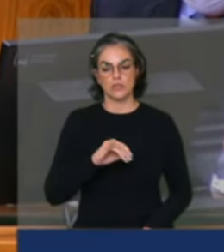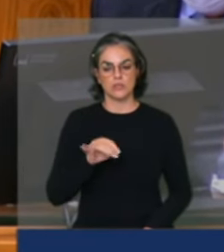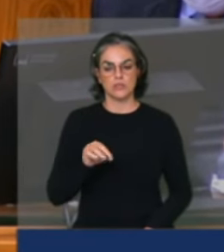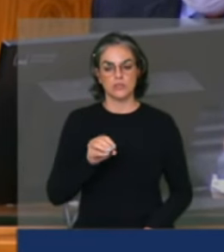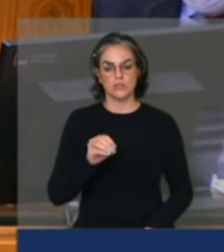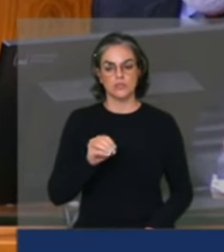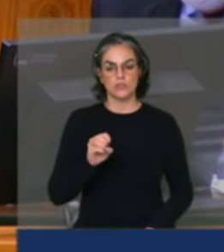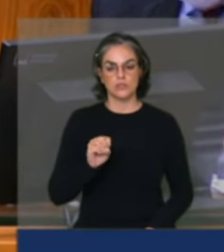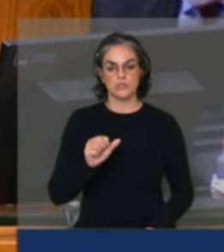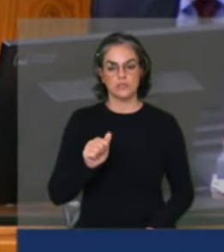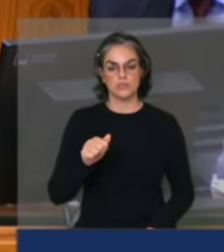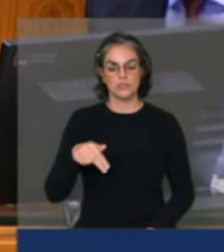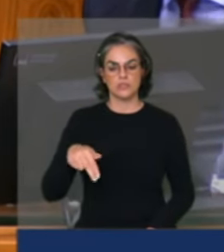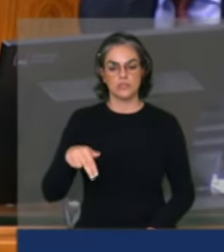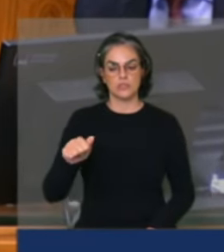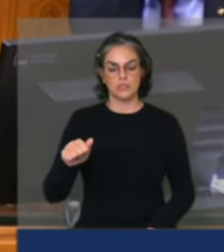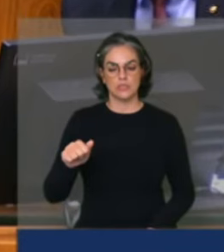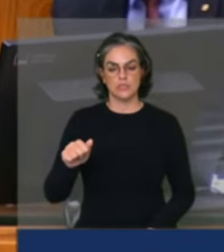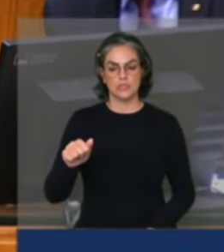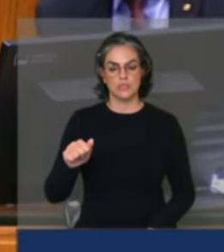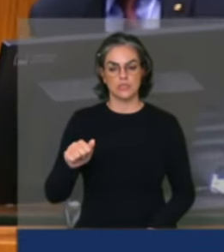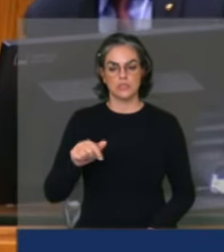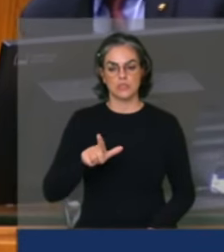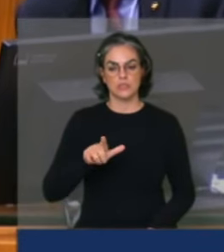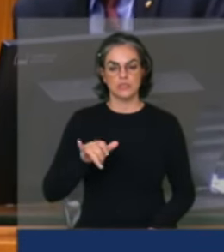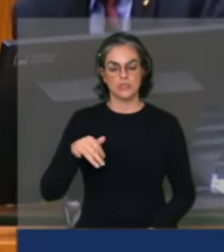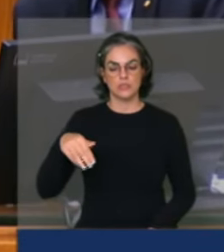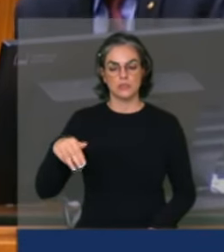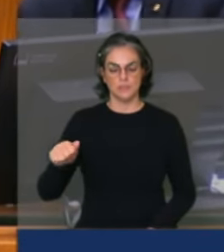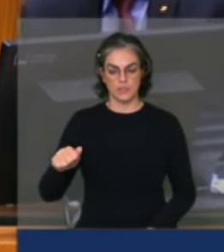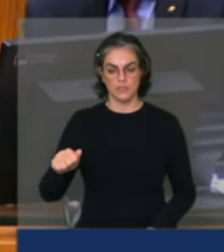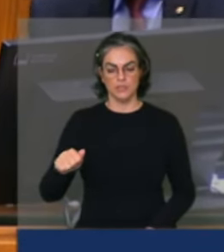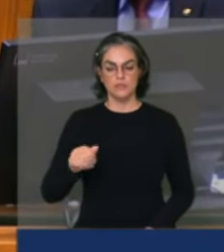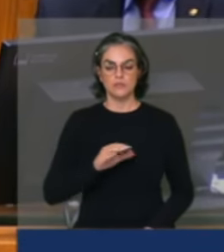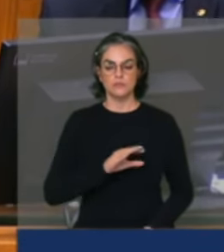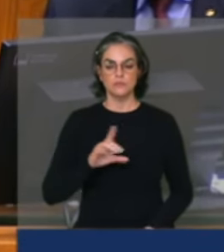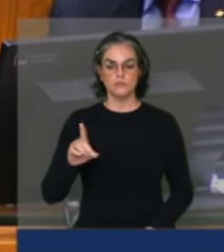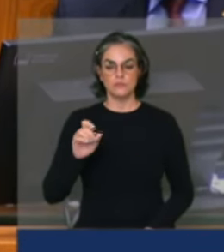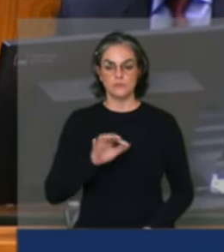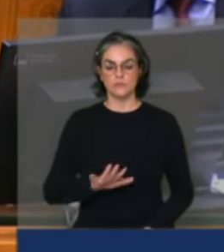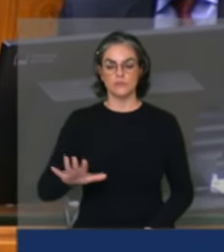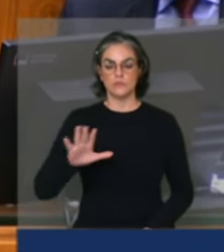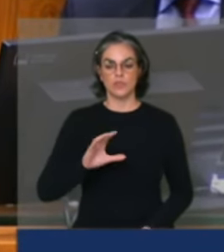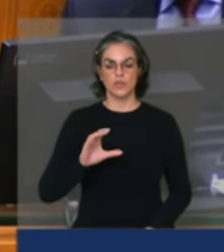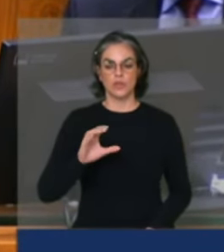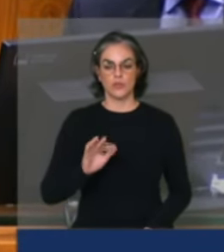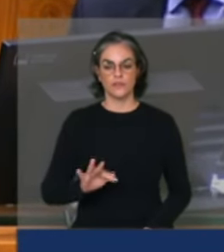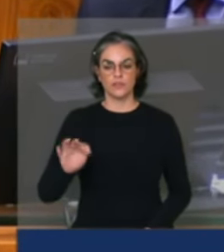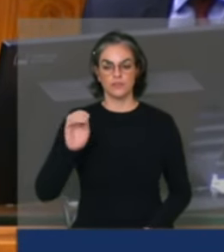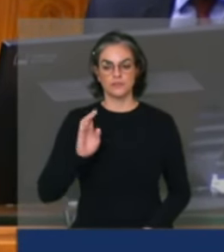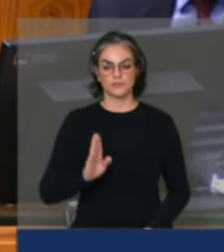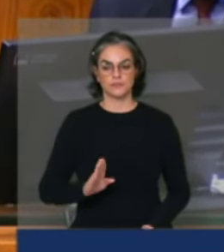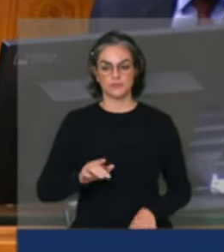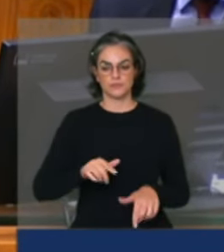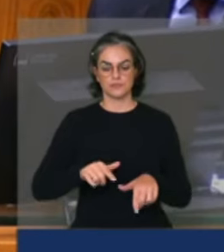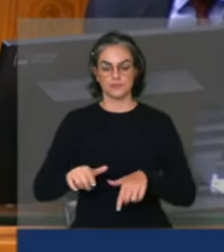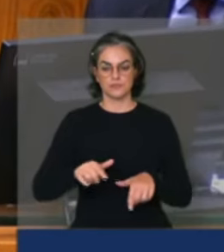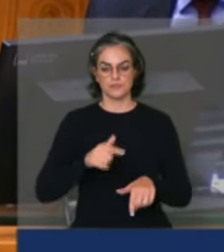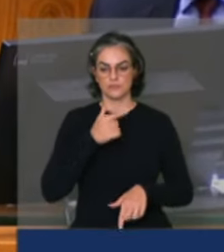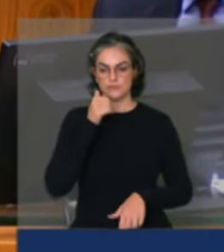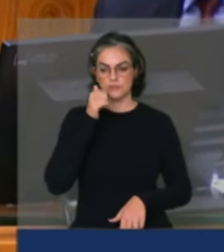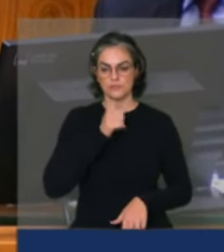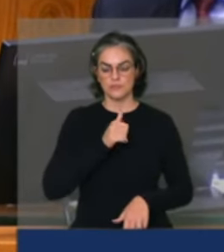Josana Lima, coordenadora geral da Confederação Nacional dos Trabalhadores e Trabalhadores na